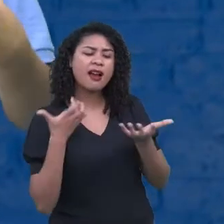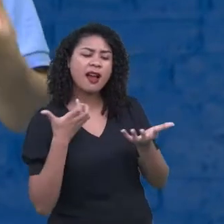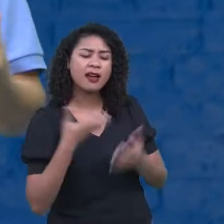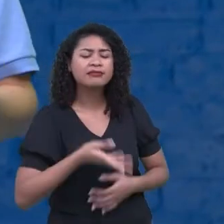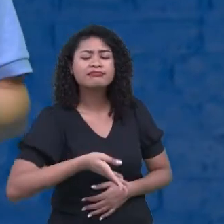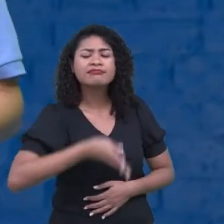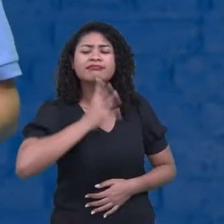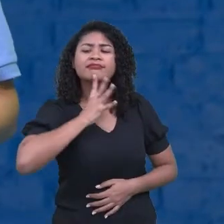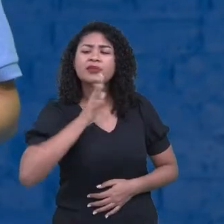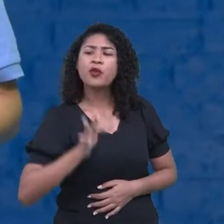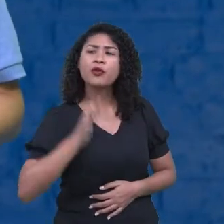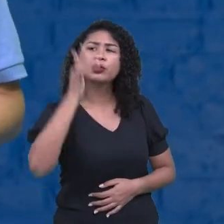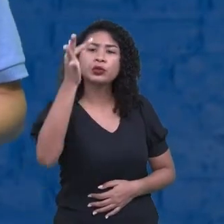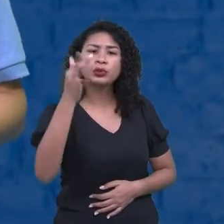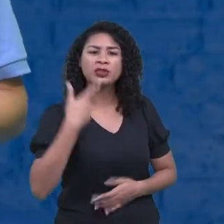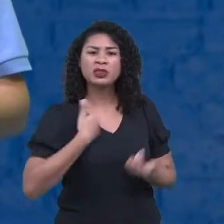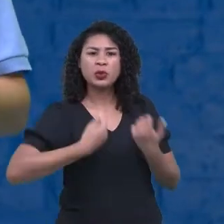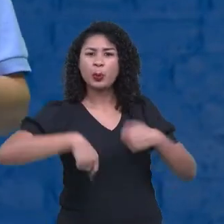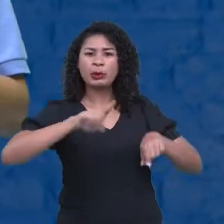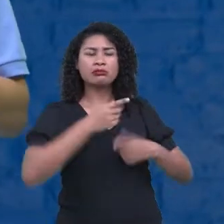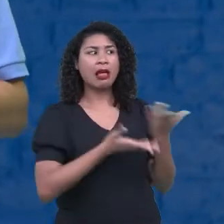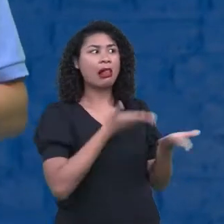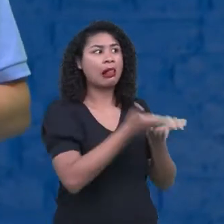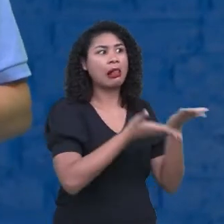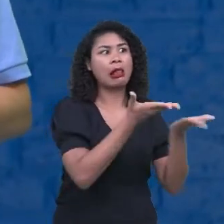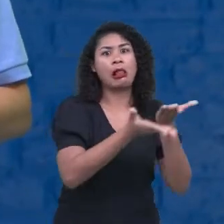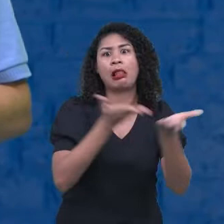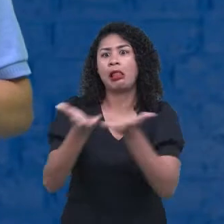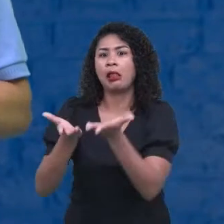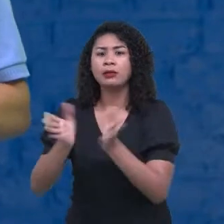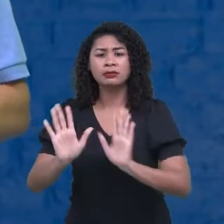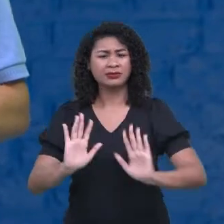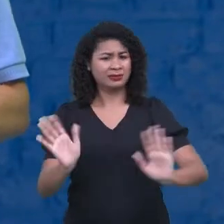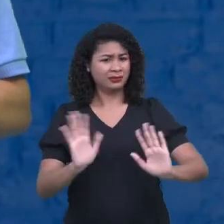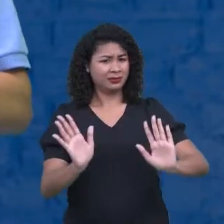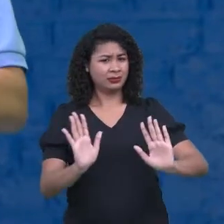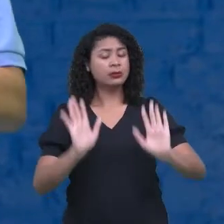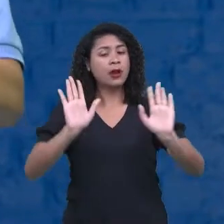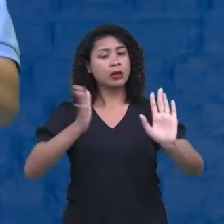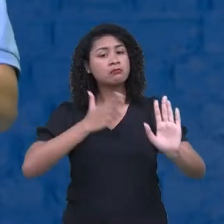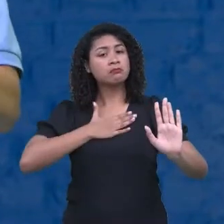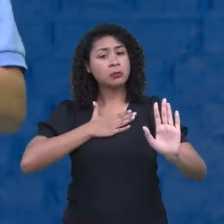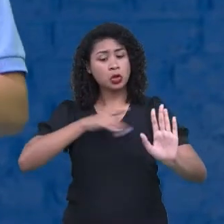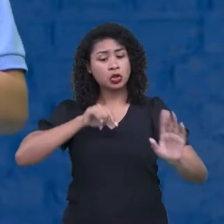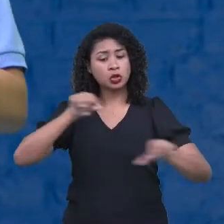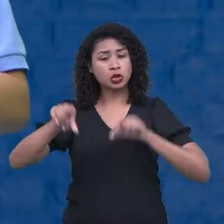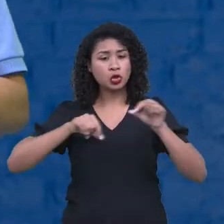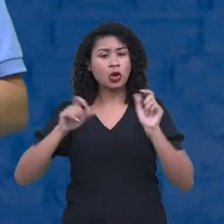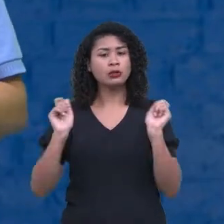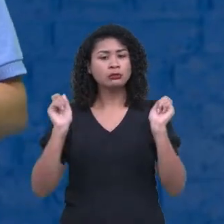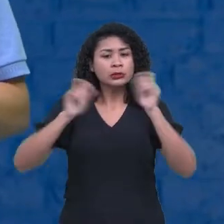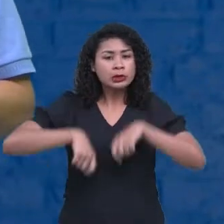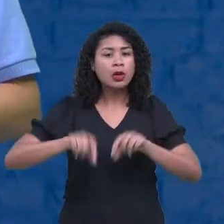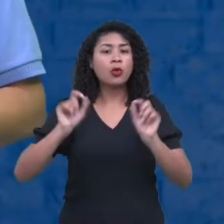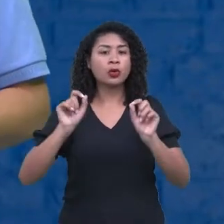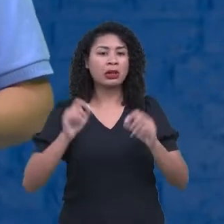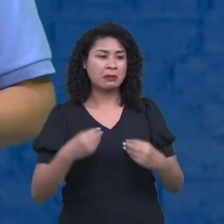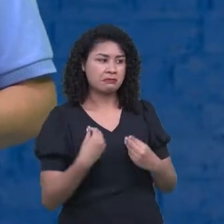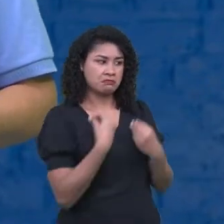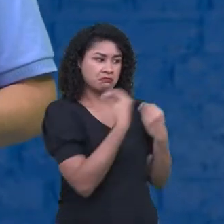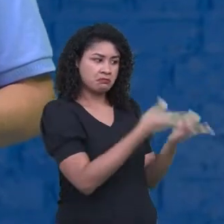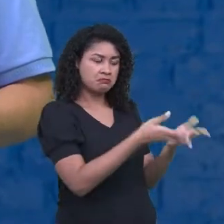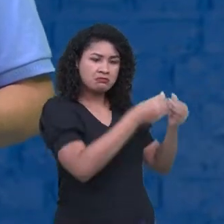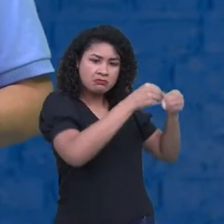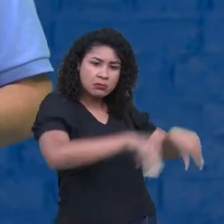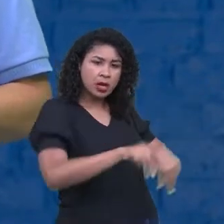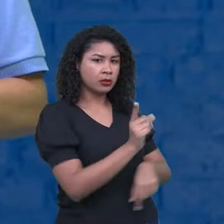preciso agradar todo mundo. Mas que as minhas escolhas também não façam o quê? Não prejudiquem o outro.